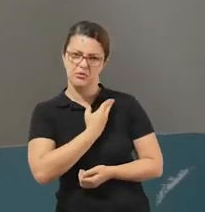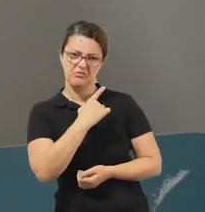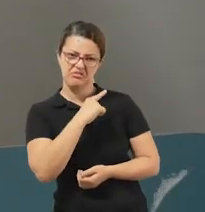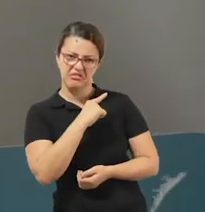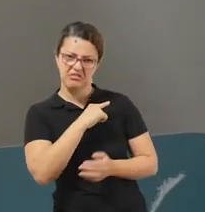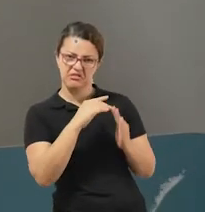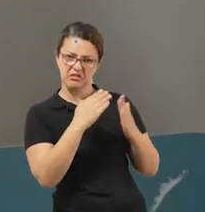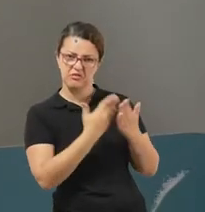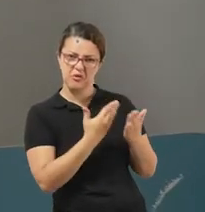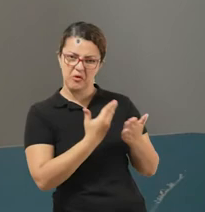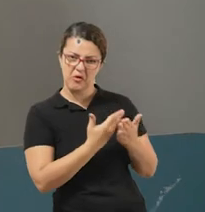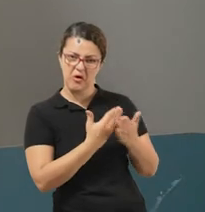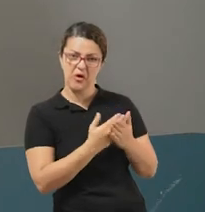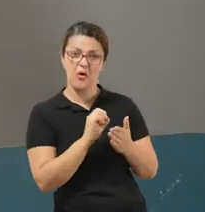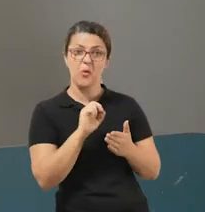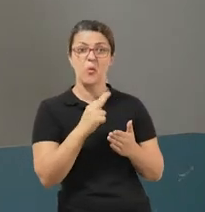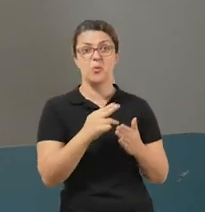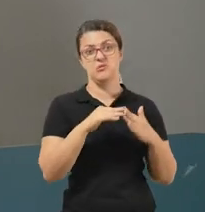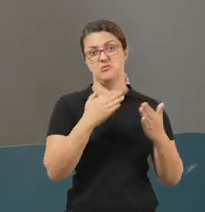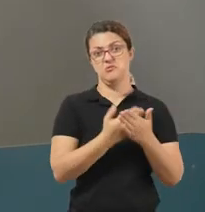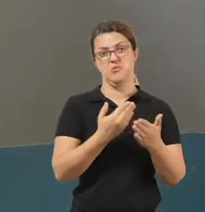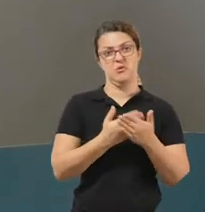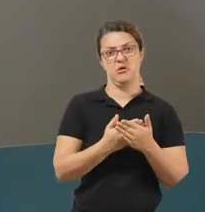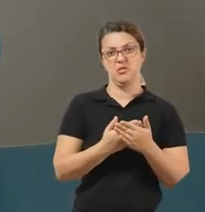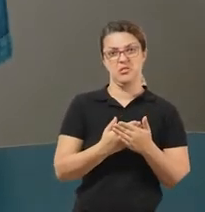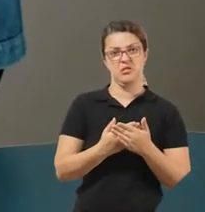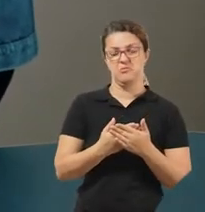não tem amigos, ninguém quer ser amigo dele na escola?